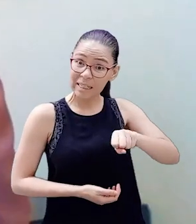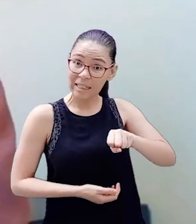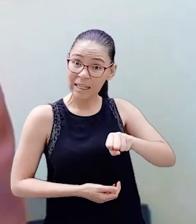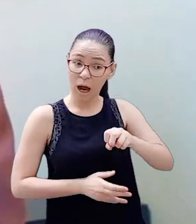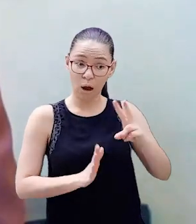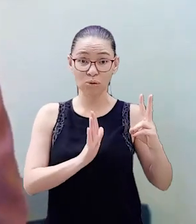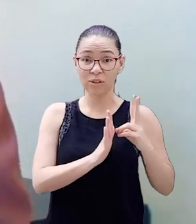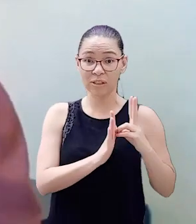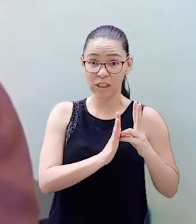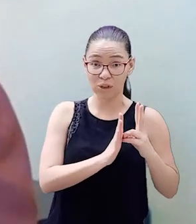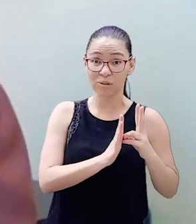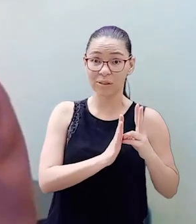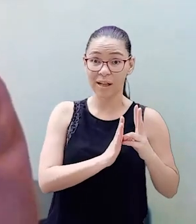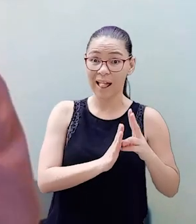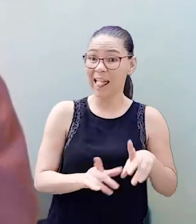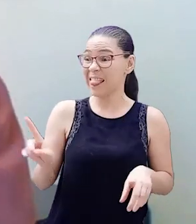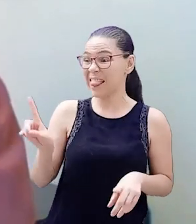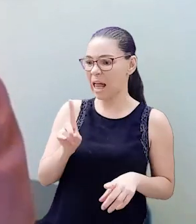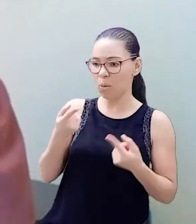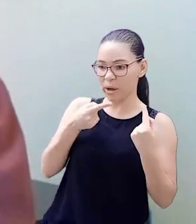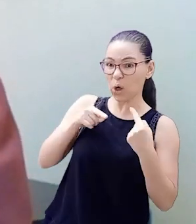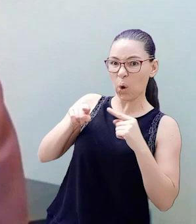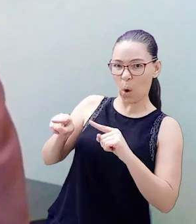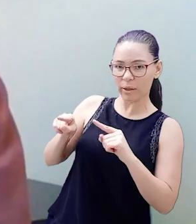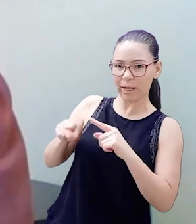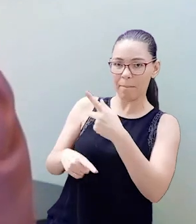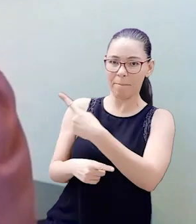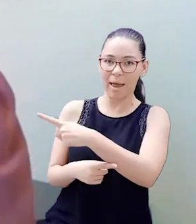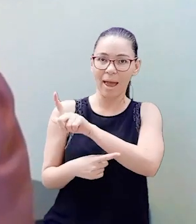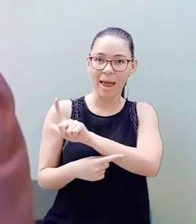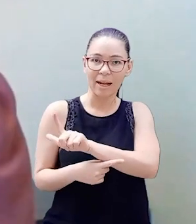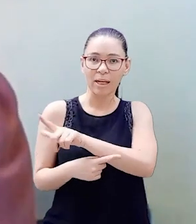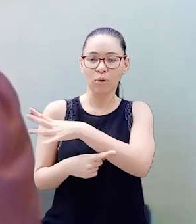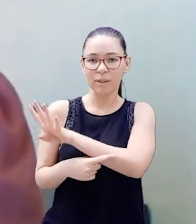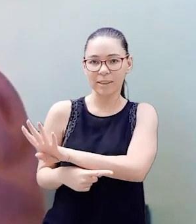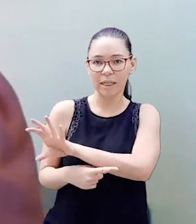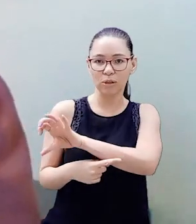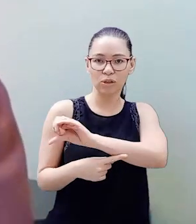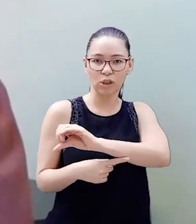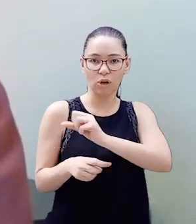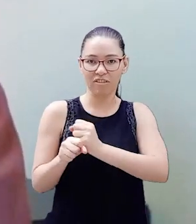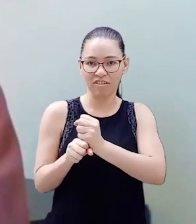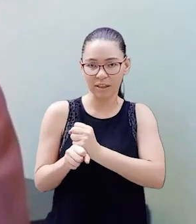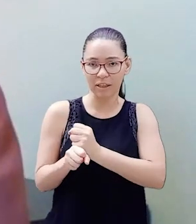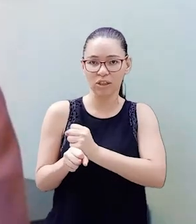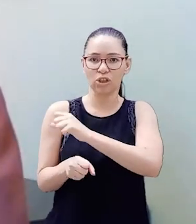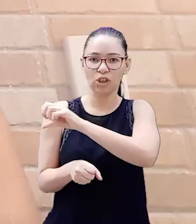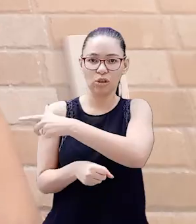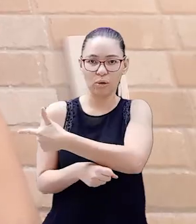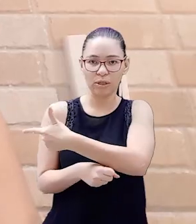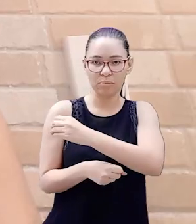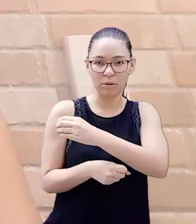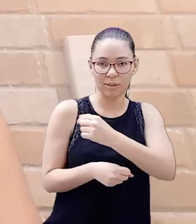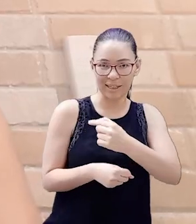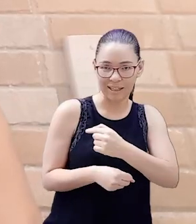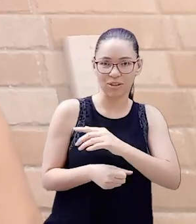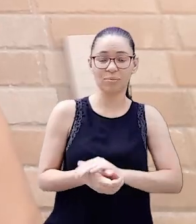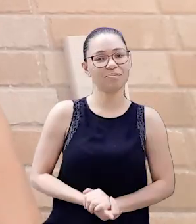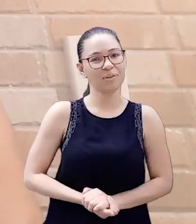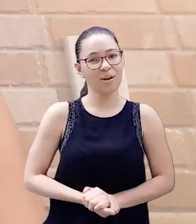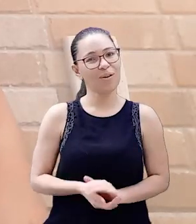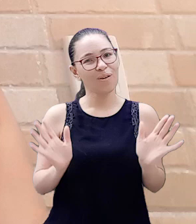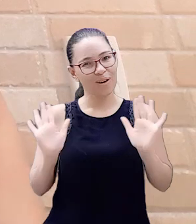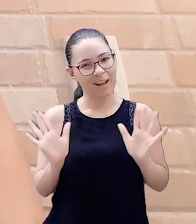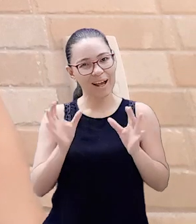direitos dos povos indígenas, não ao PL 490 de 2007. Olá a todas,